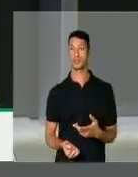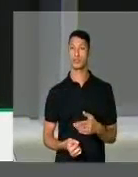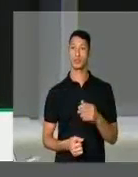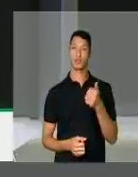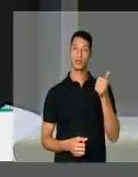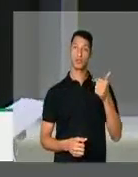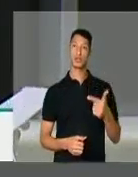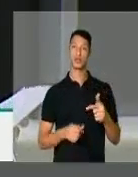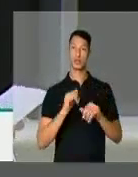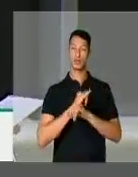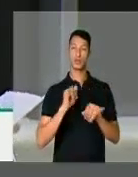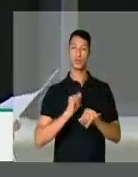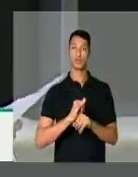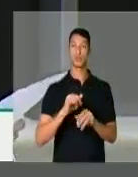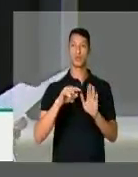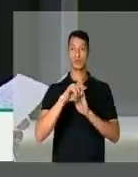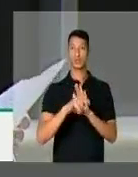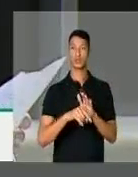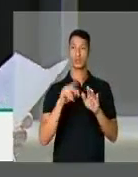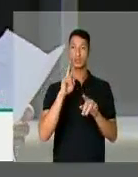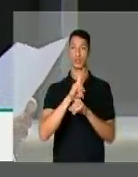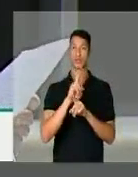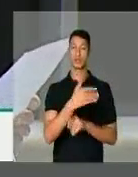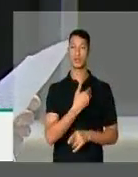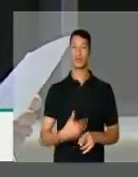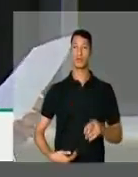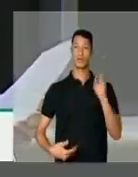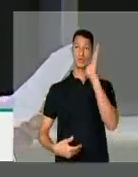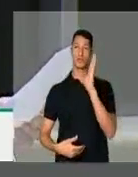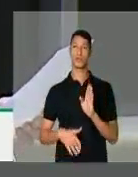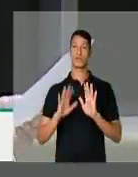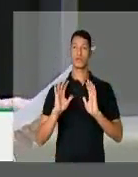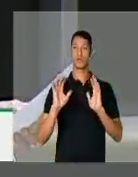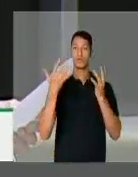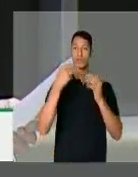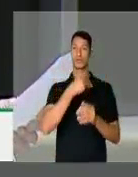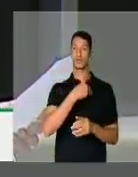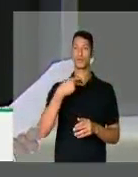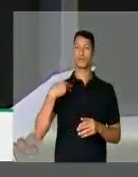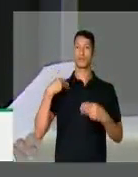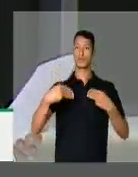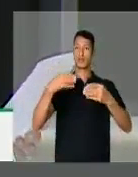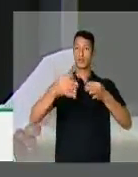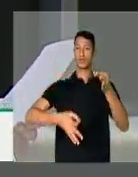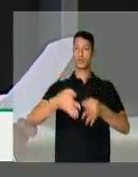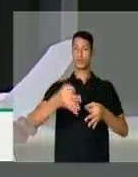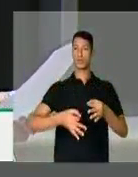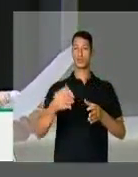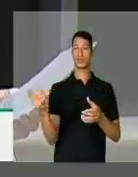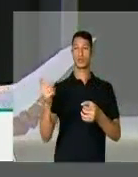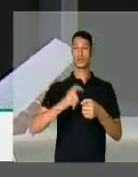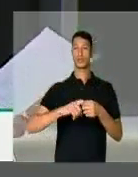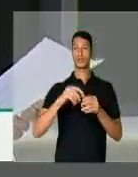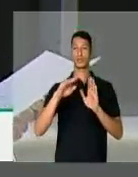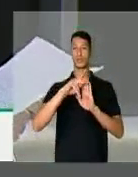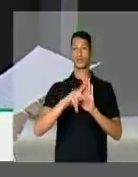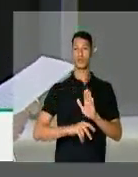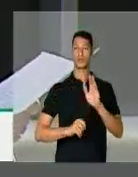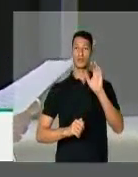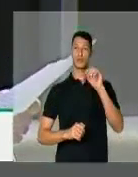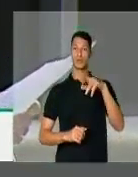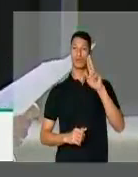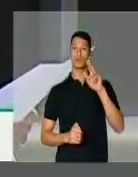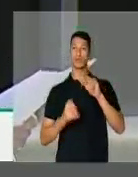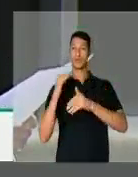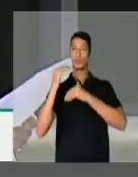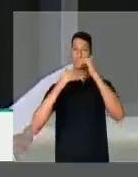Segundo os dados do quarto diagnóstico da Defensoria Pública do Brasil, que foi realizado pelo Ministério da Justiça em parceria com o Programa das Nações